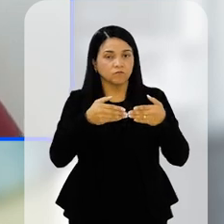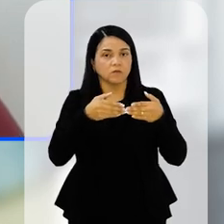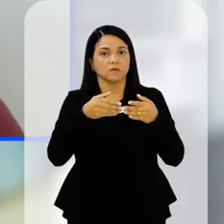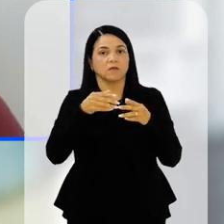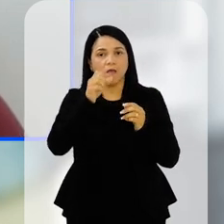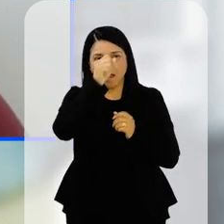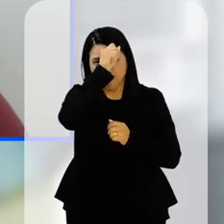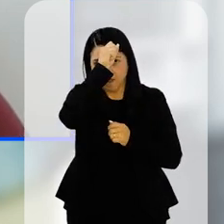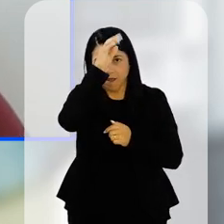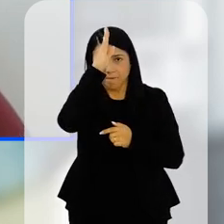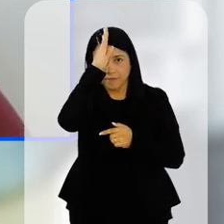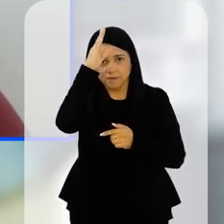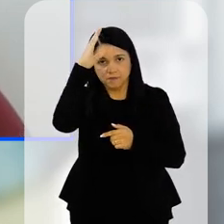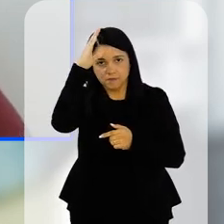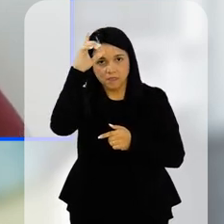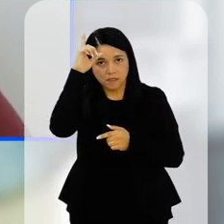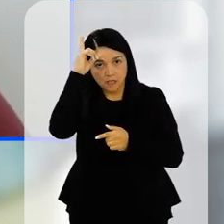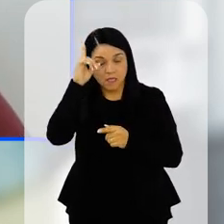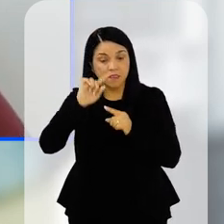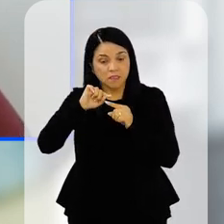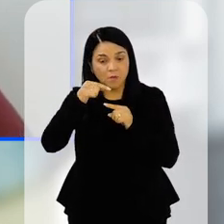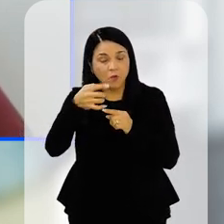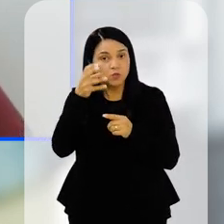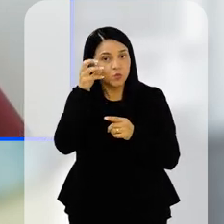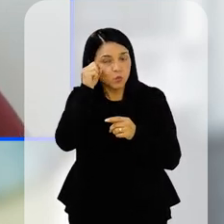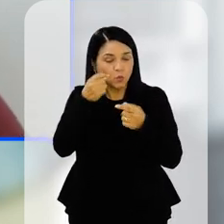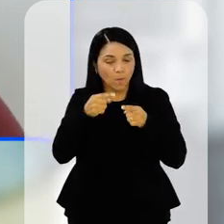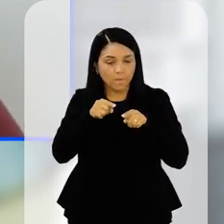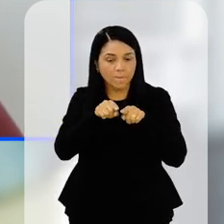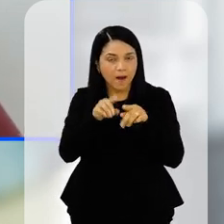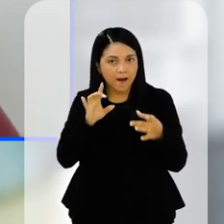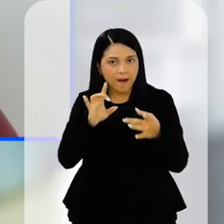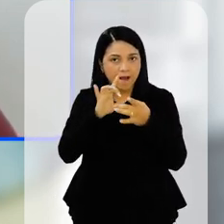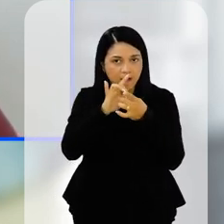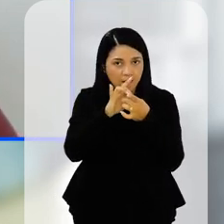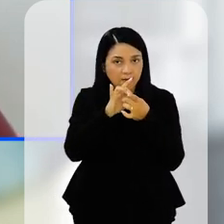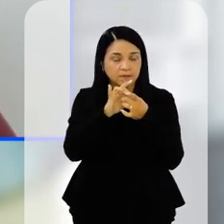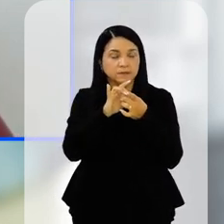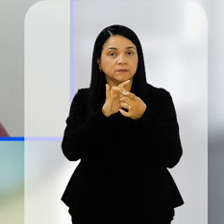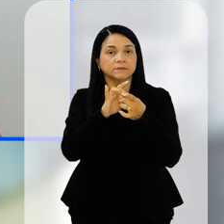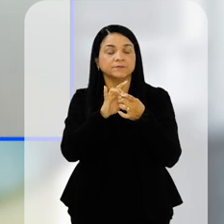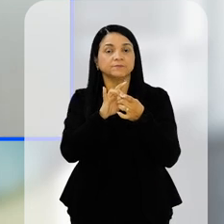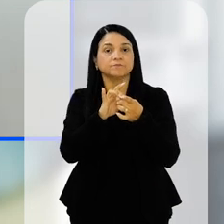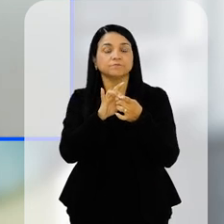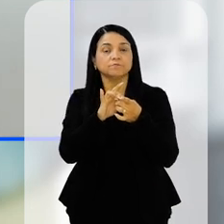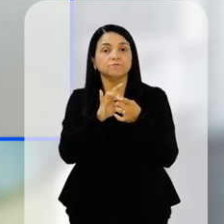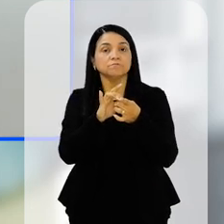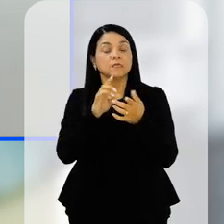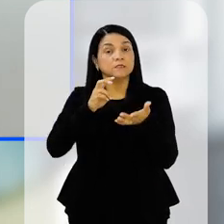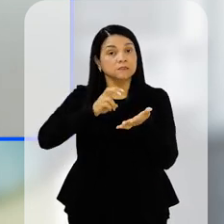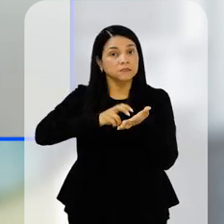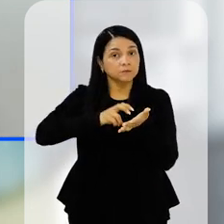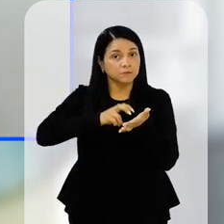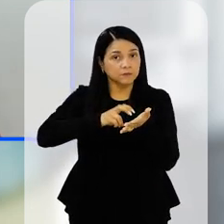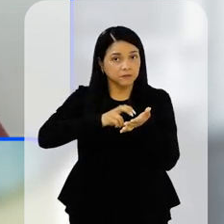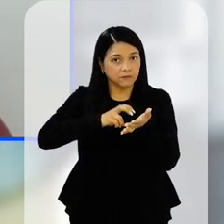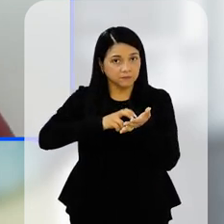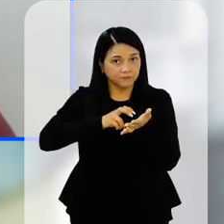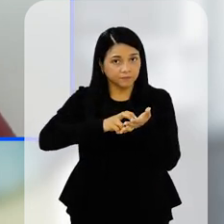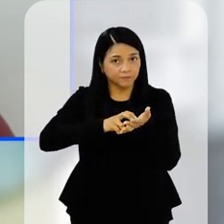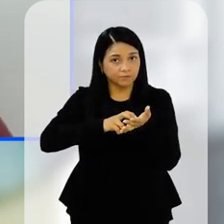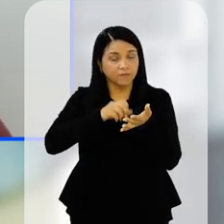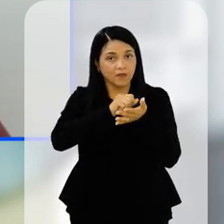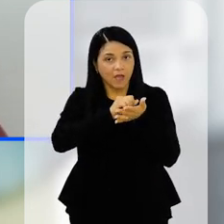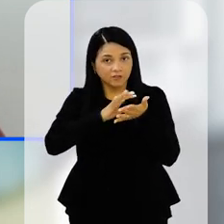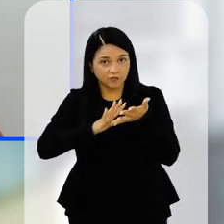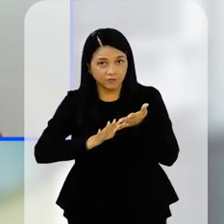e o sono após essas atividades, após o almoço. Então, o que a gente faz? Durante a manhã, a gente faz